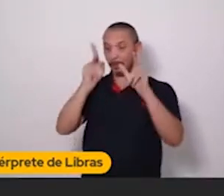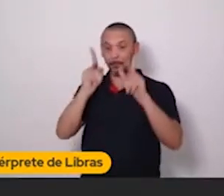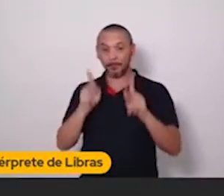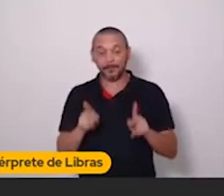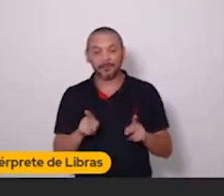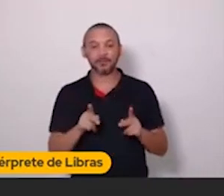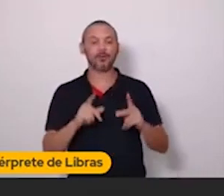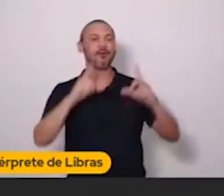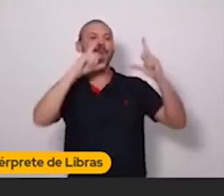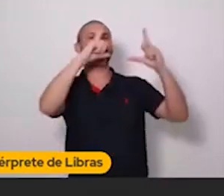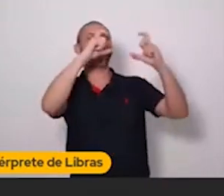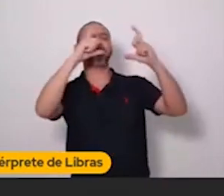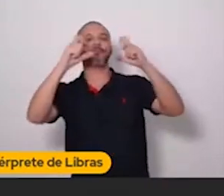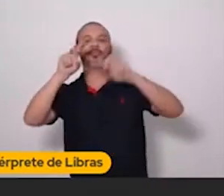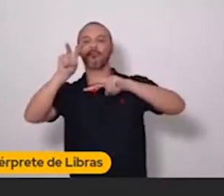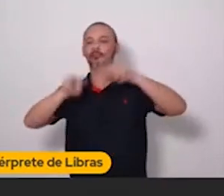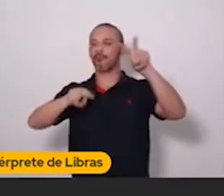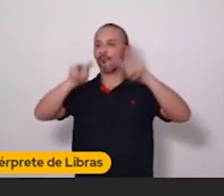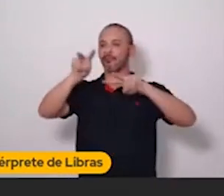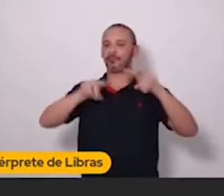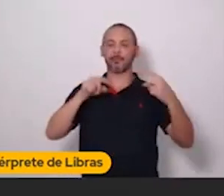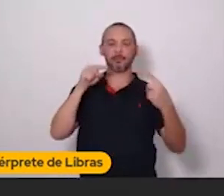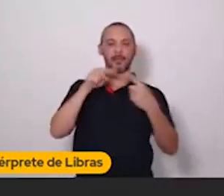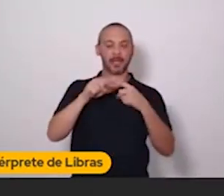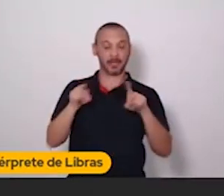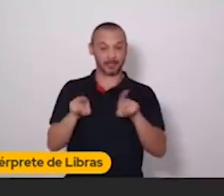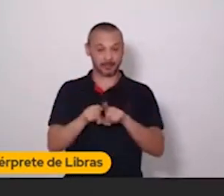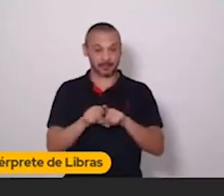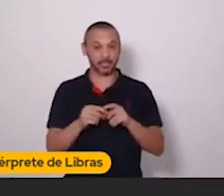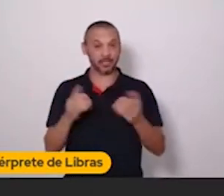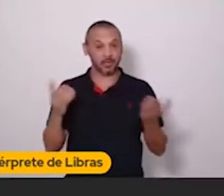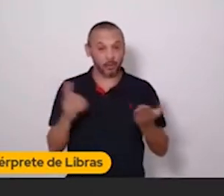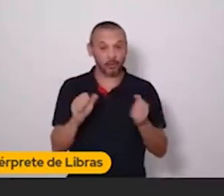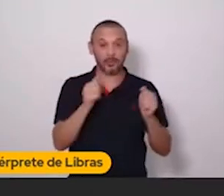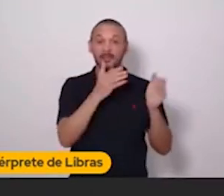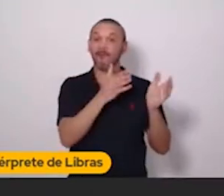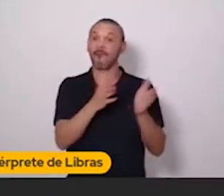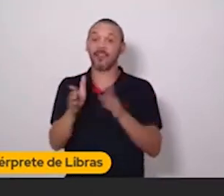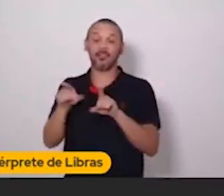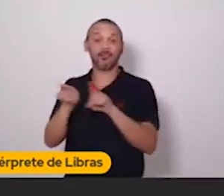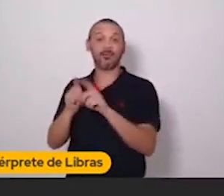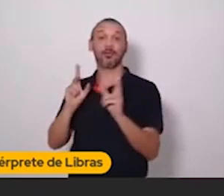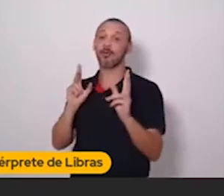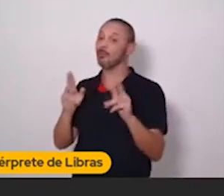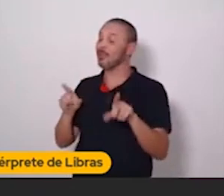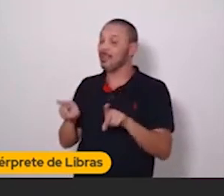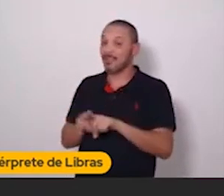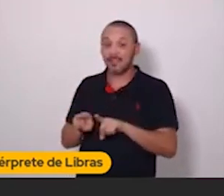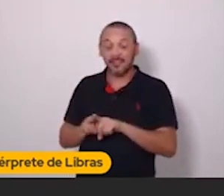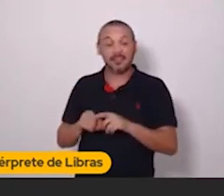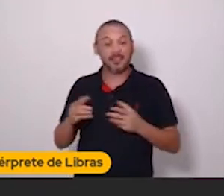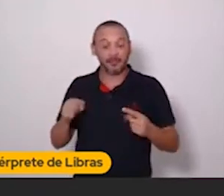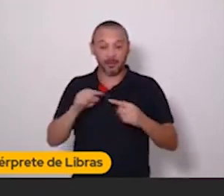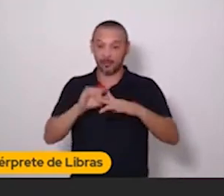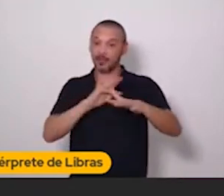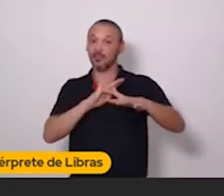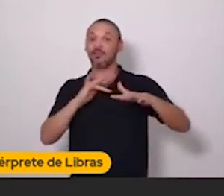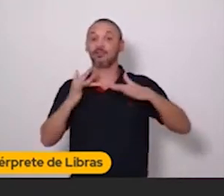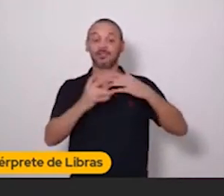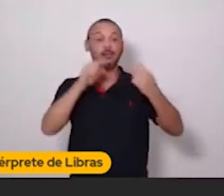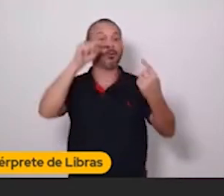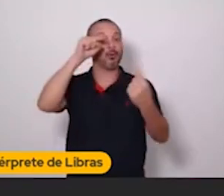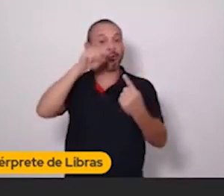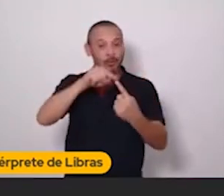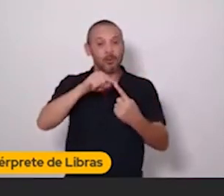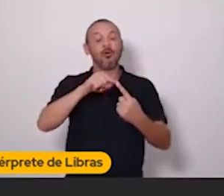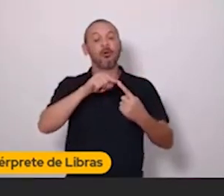Ver fotos. É muito sobre fotos. Mas hoje em dia, está sendo mais sobre vídeos também, né? Porque está sendo uma rede social diretamente